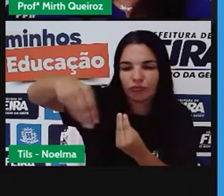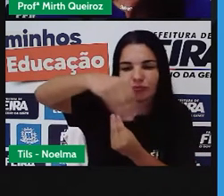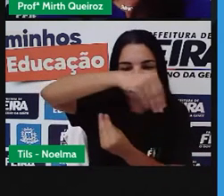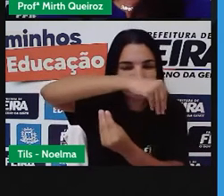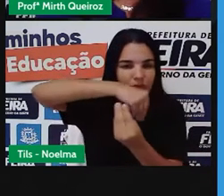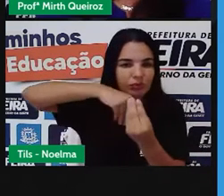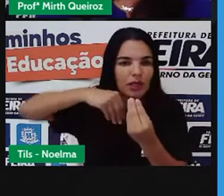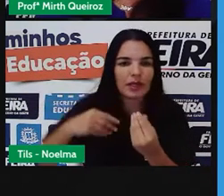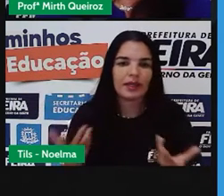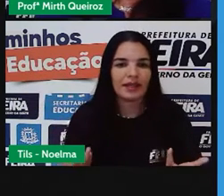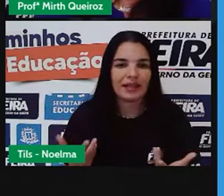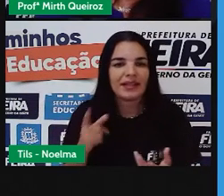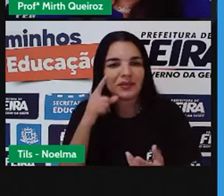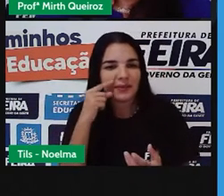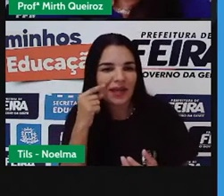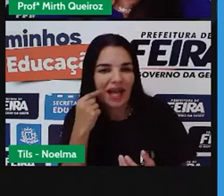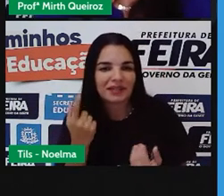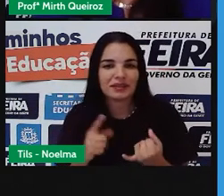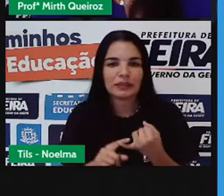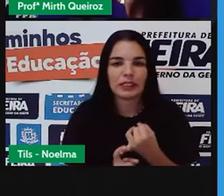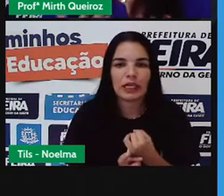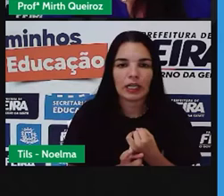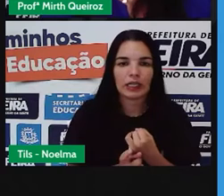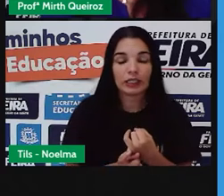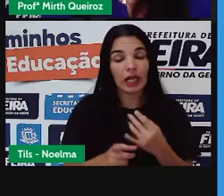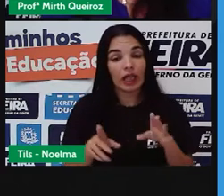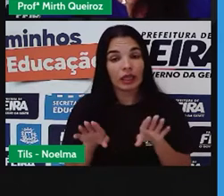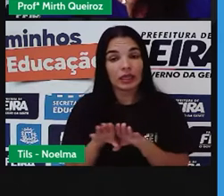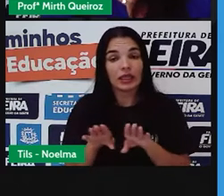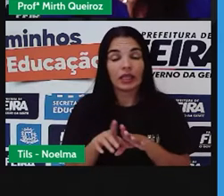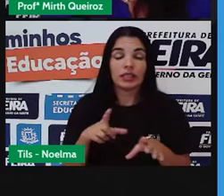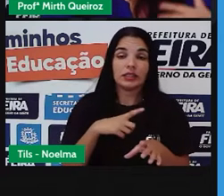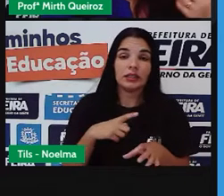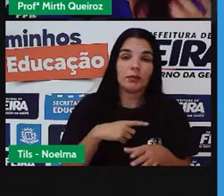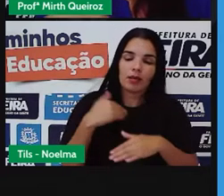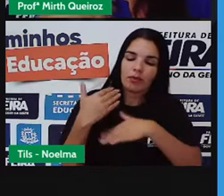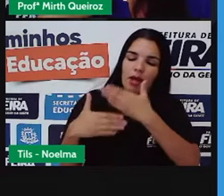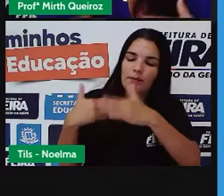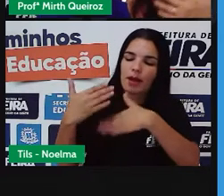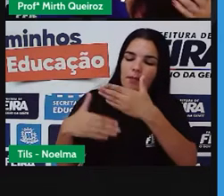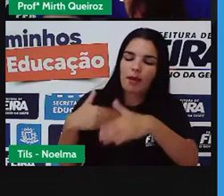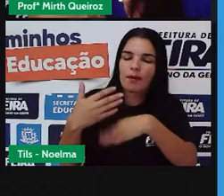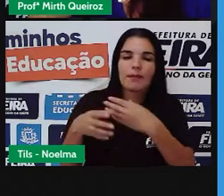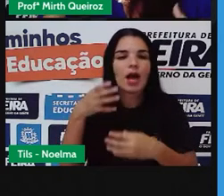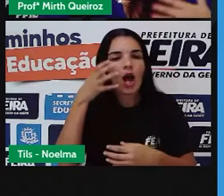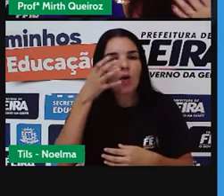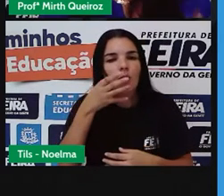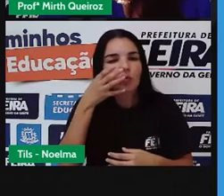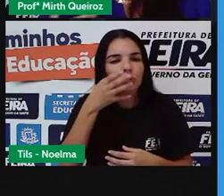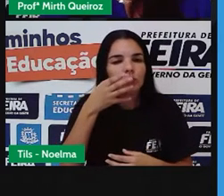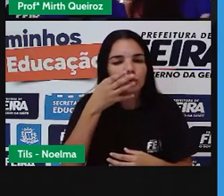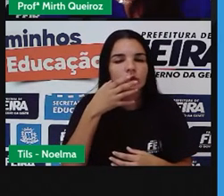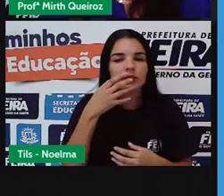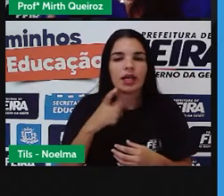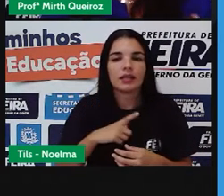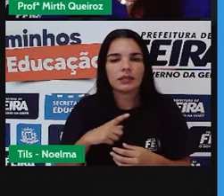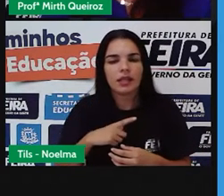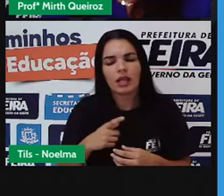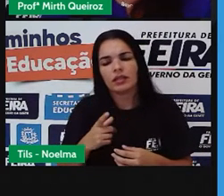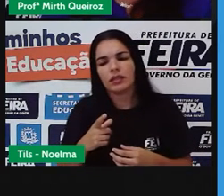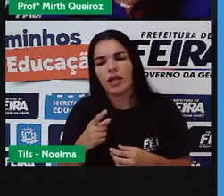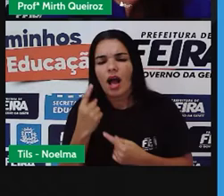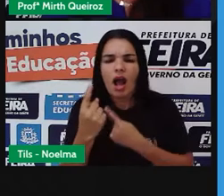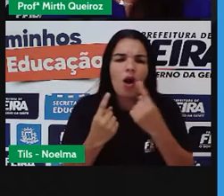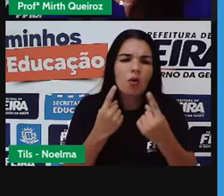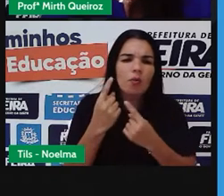do berrô que o gato deu. Minhal! E com esse tipo de música, vão, essas músicas, essas cantigas, elas vão sofrendo algumas